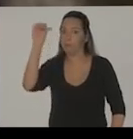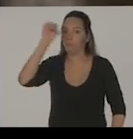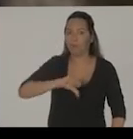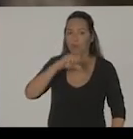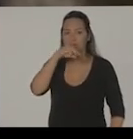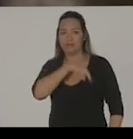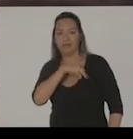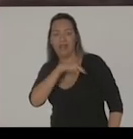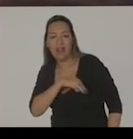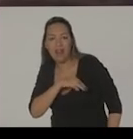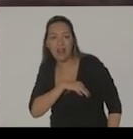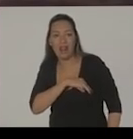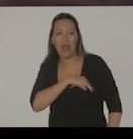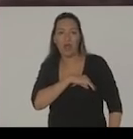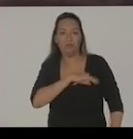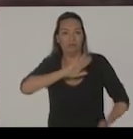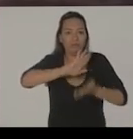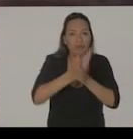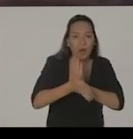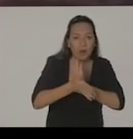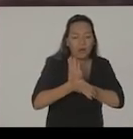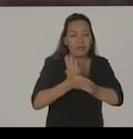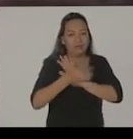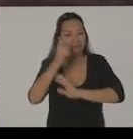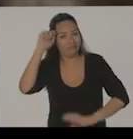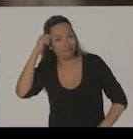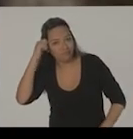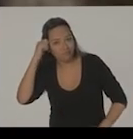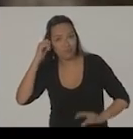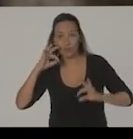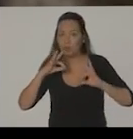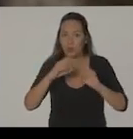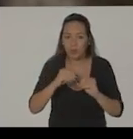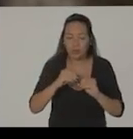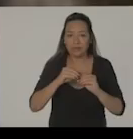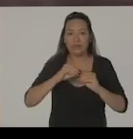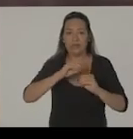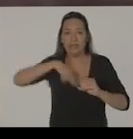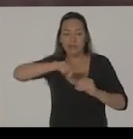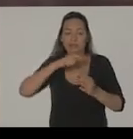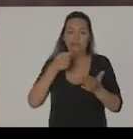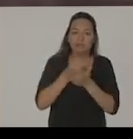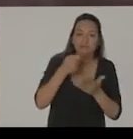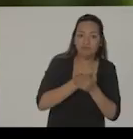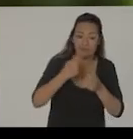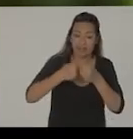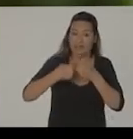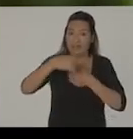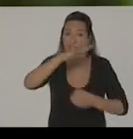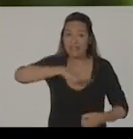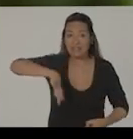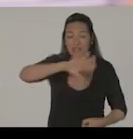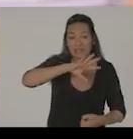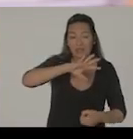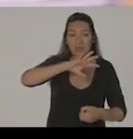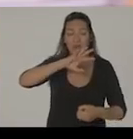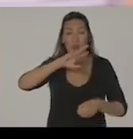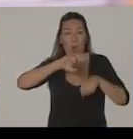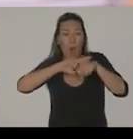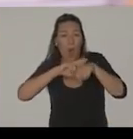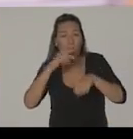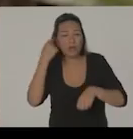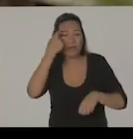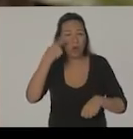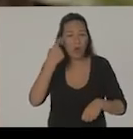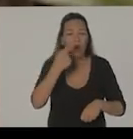Assédio. Racismo. Resistir e se manter firme. São desafios diários. Cidade mulher. Roxo no olho. Marca